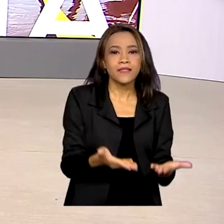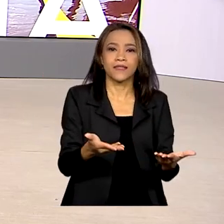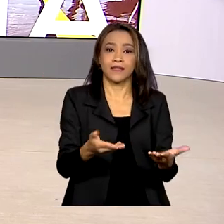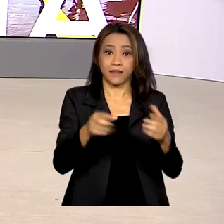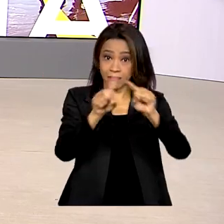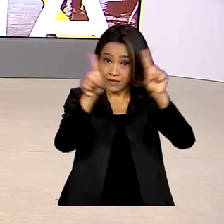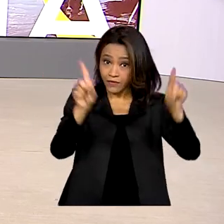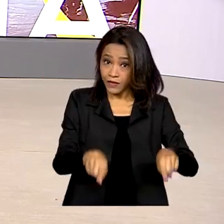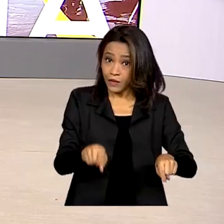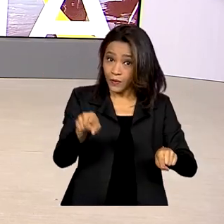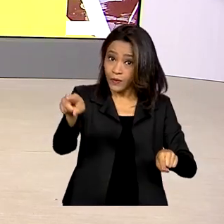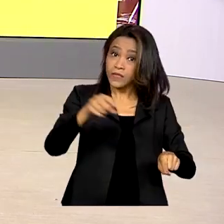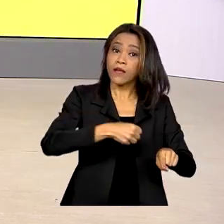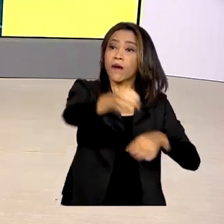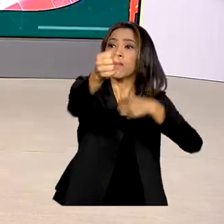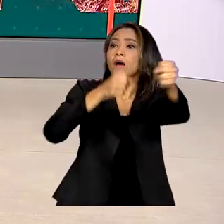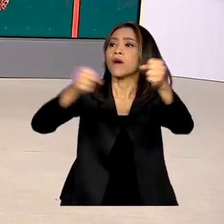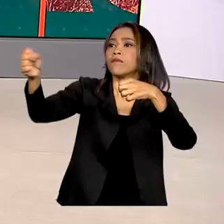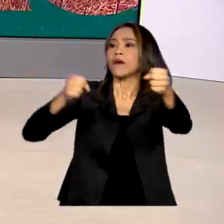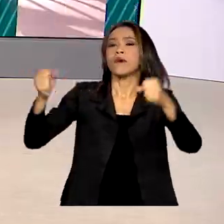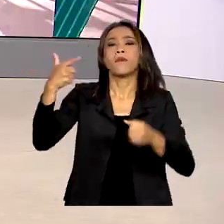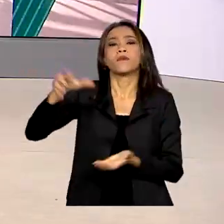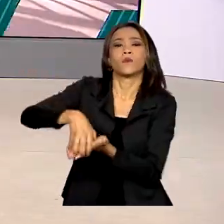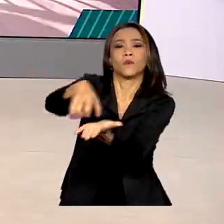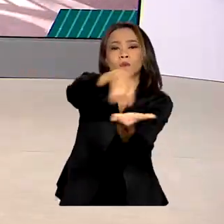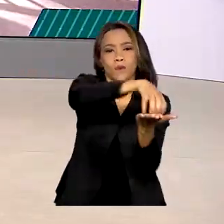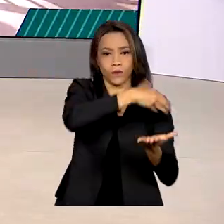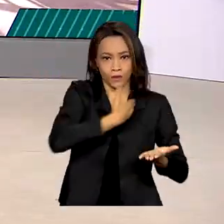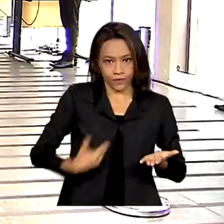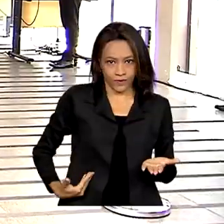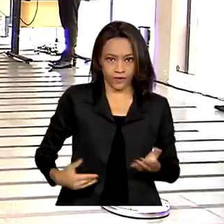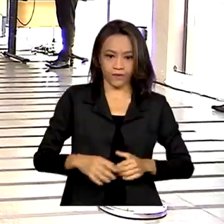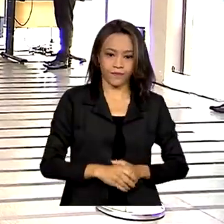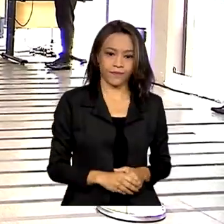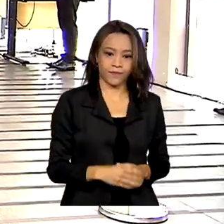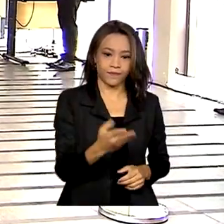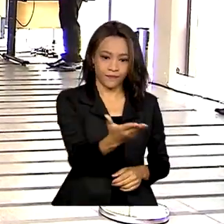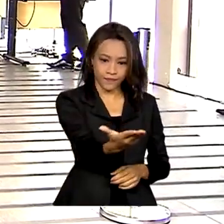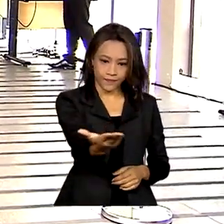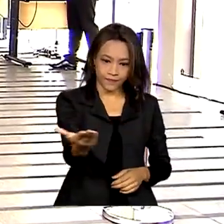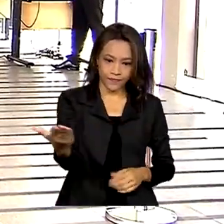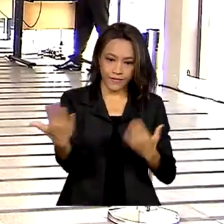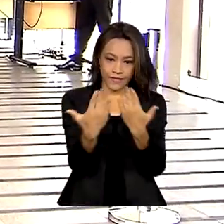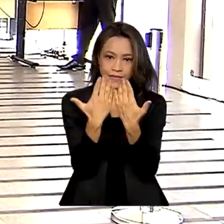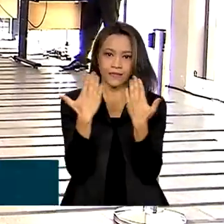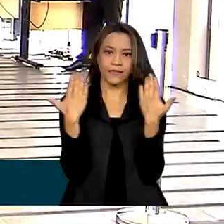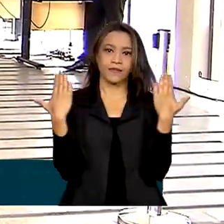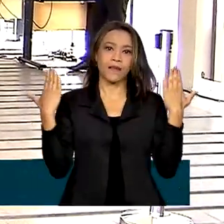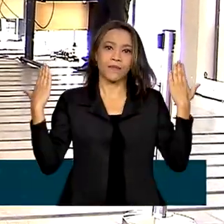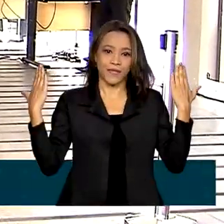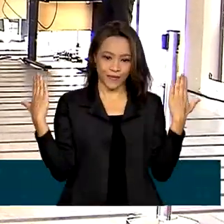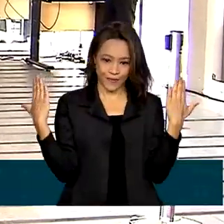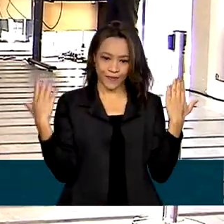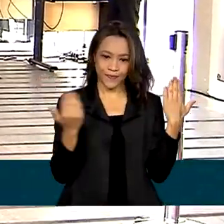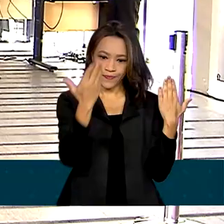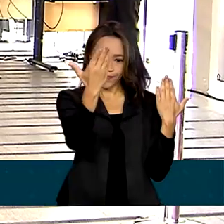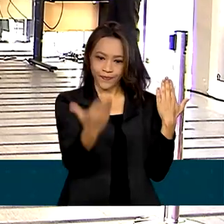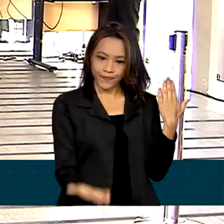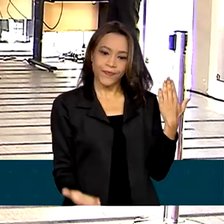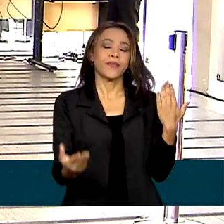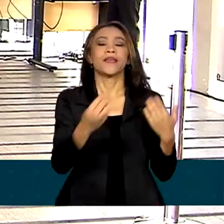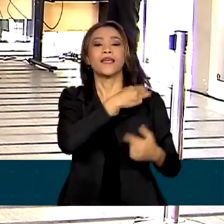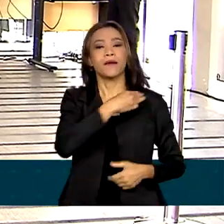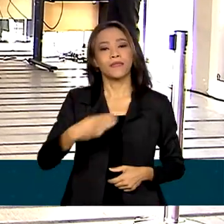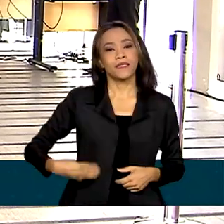servidores, que estavam cedidos para outros órgãos. As portas se abriram e a ministra da Cultura,